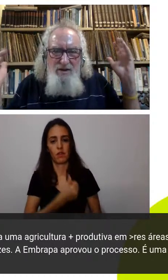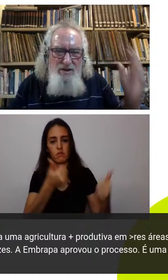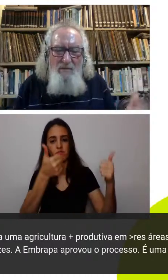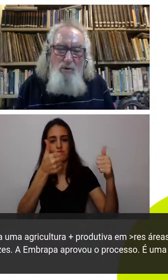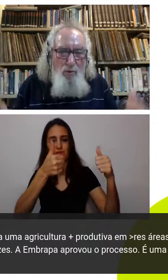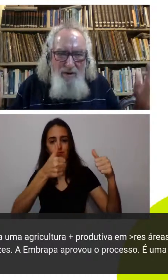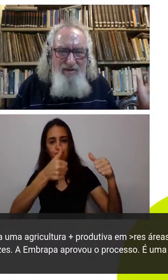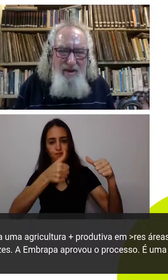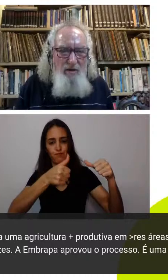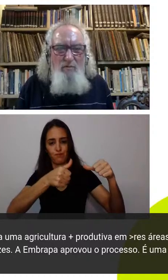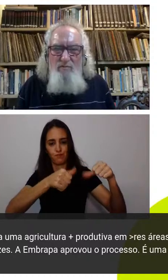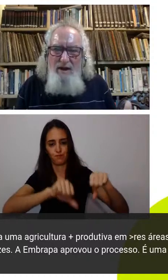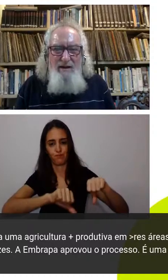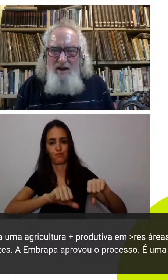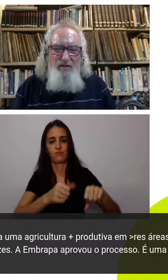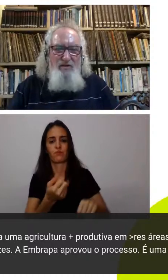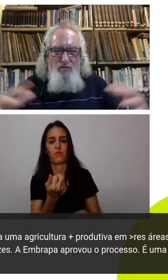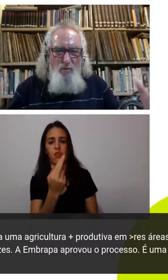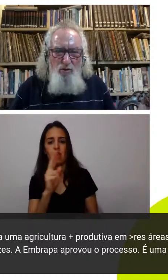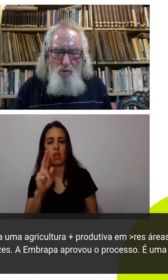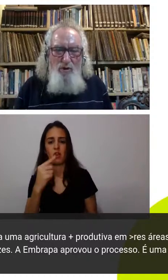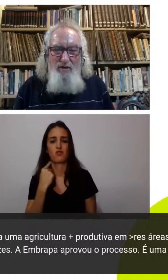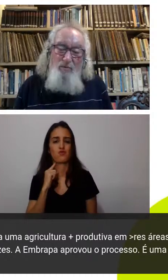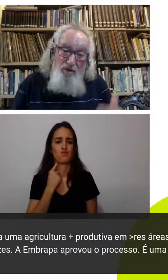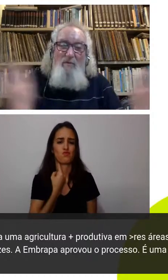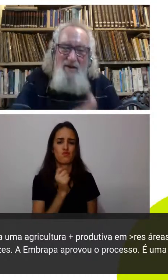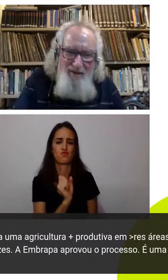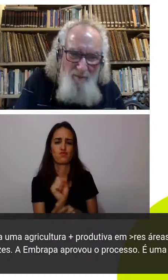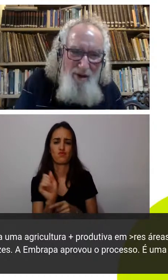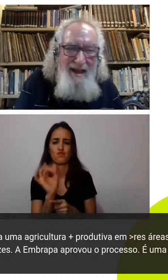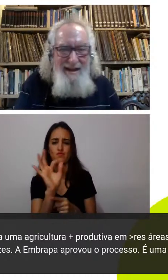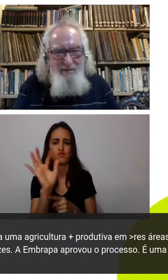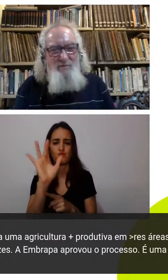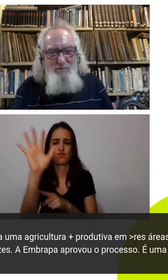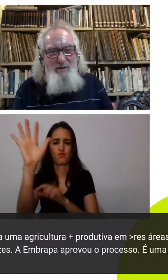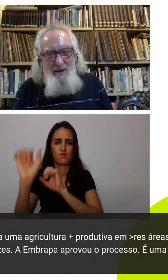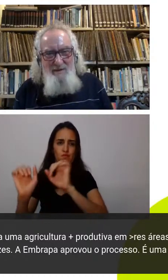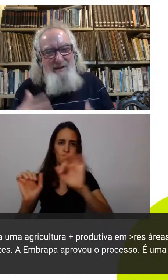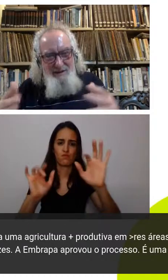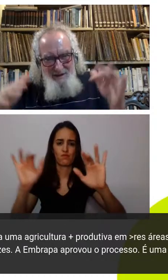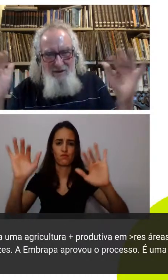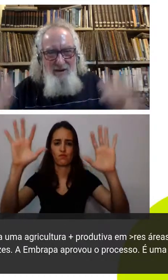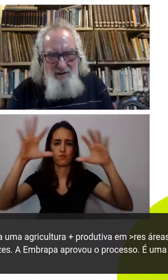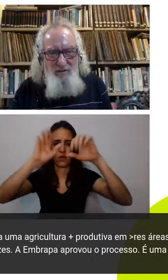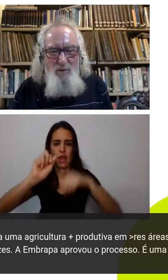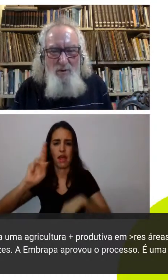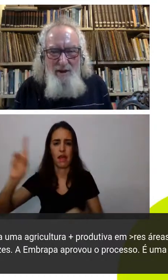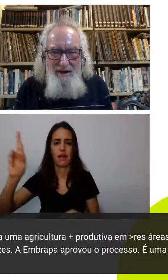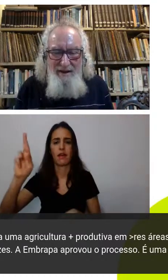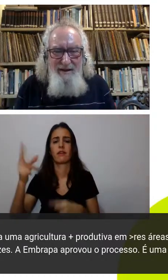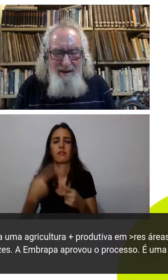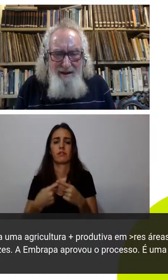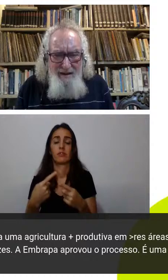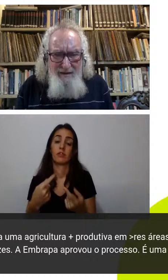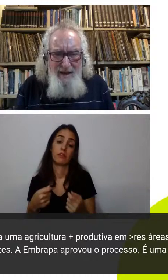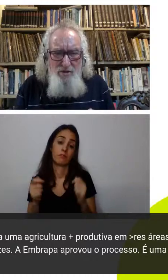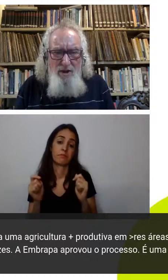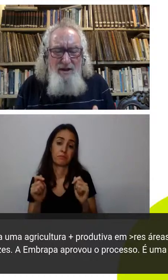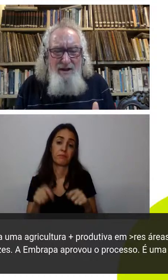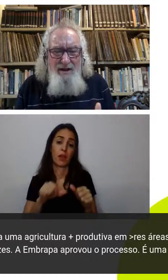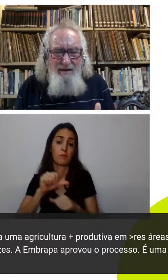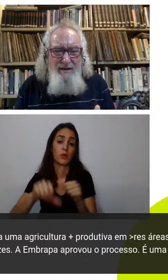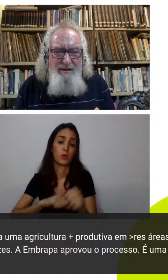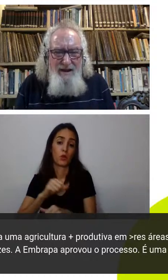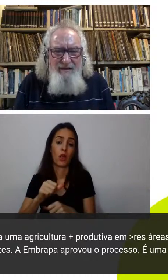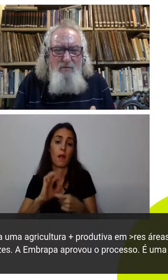a gente tem poluição né graças aos motores podemos passar para o elétrico também e despoluir né vocês